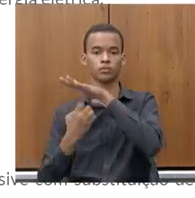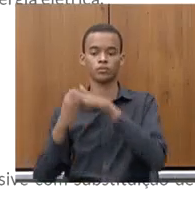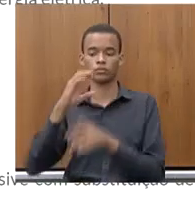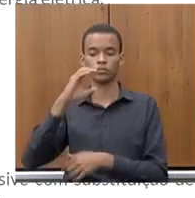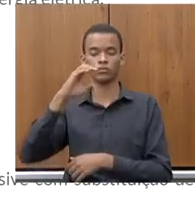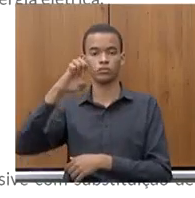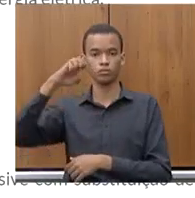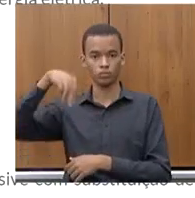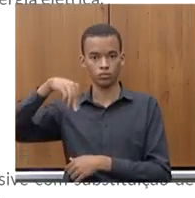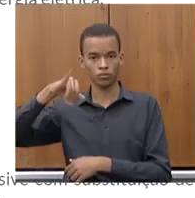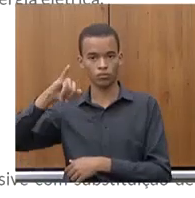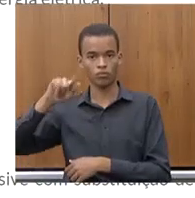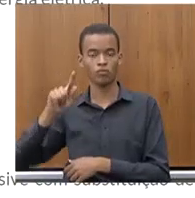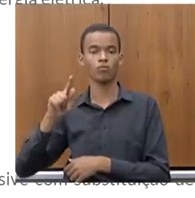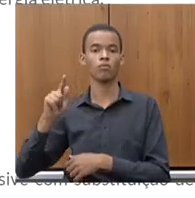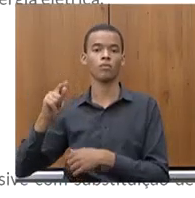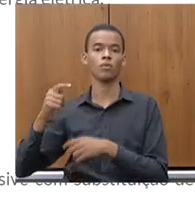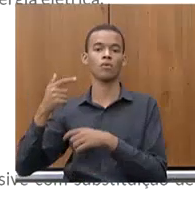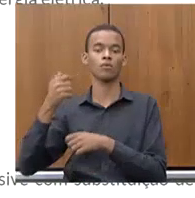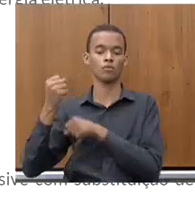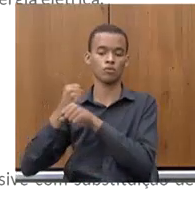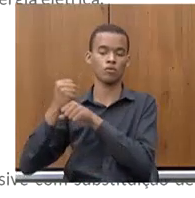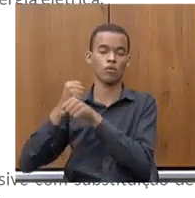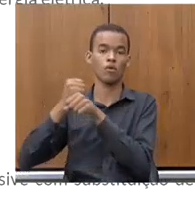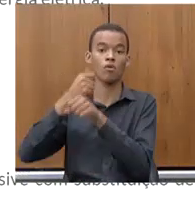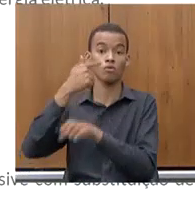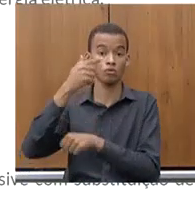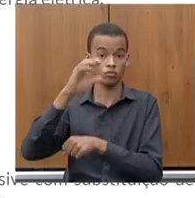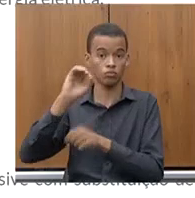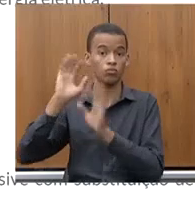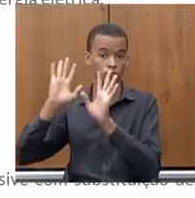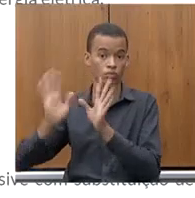400 subestações. E quando a gente